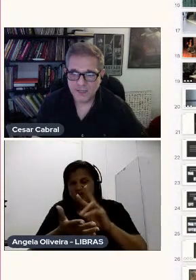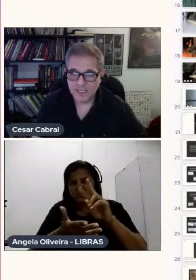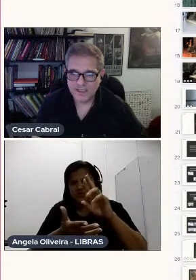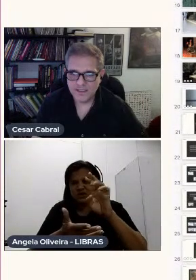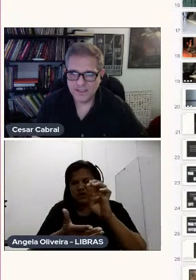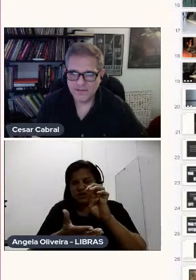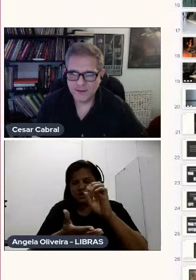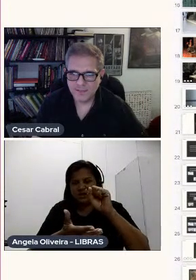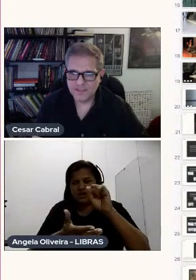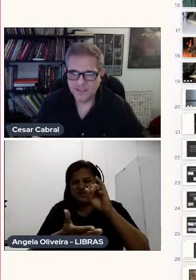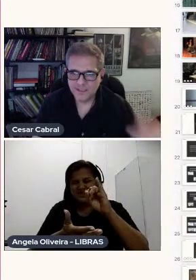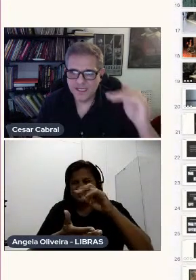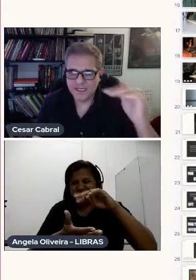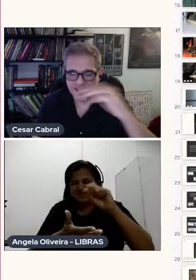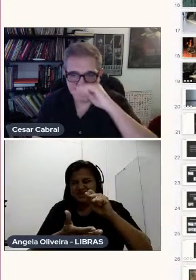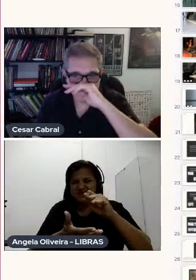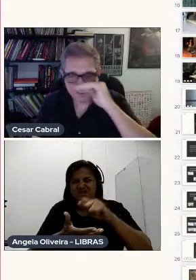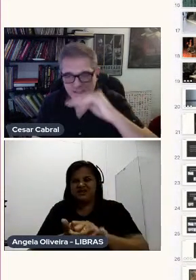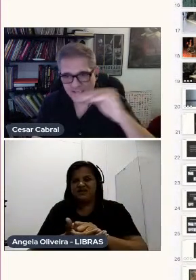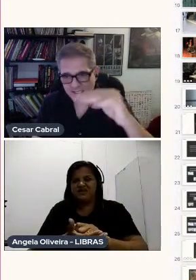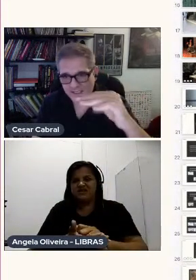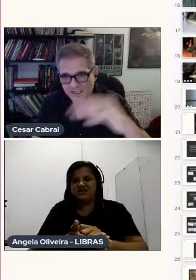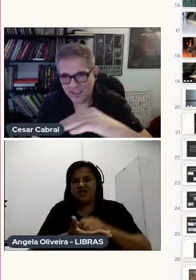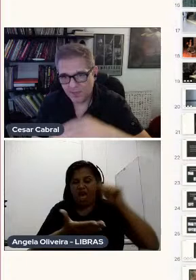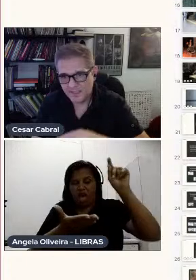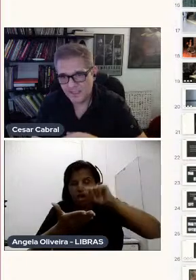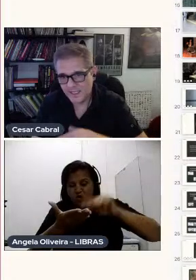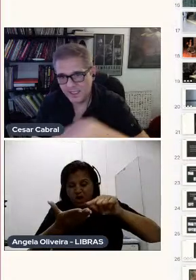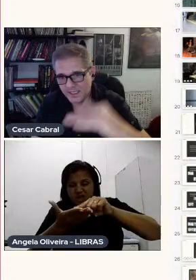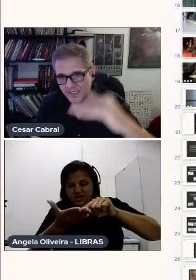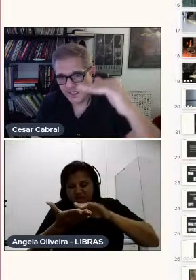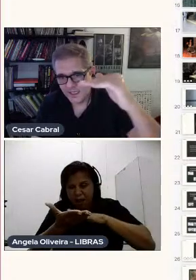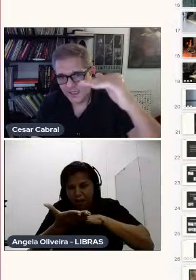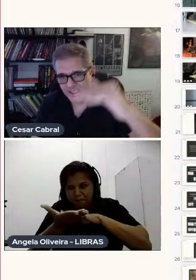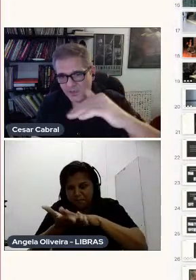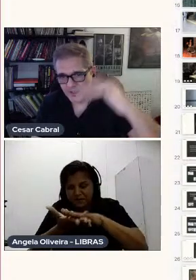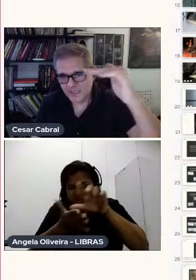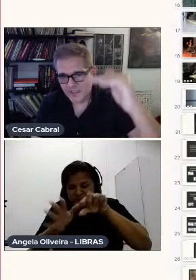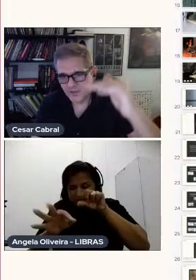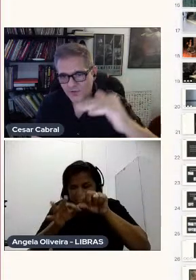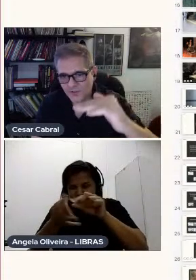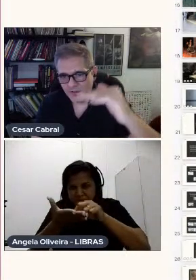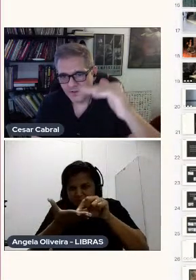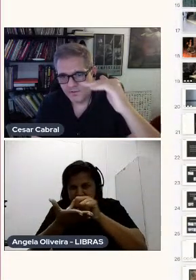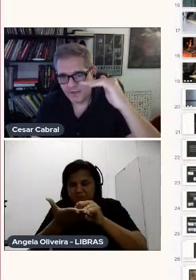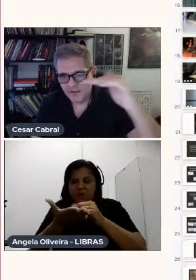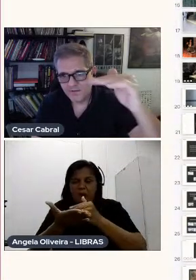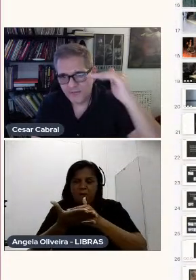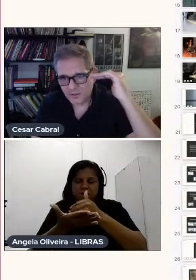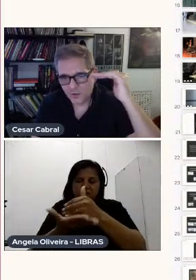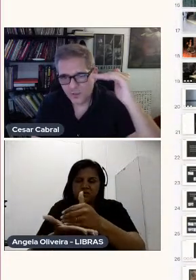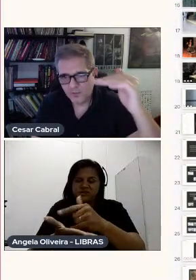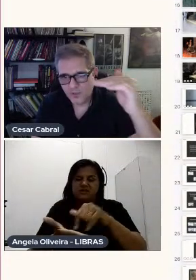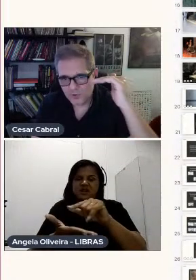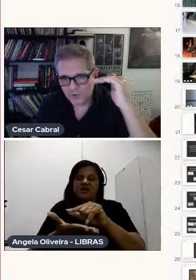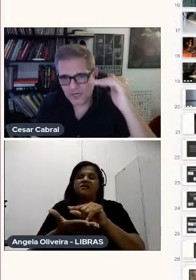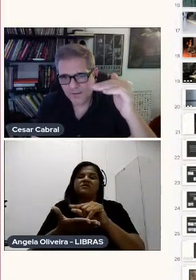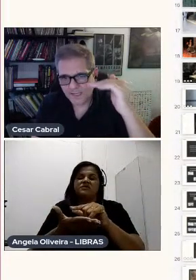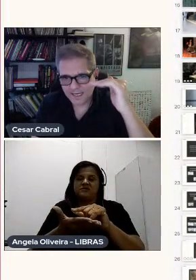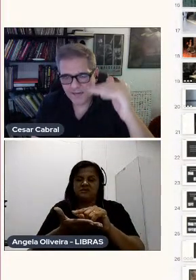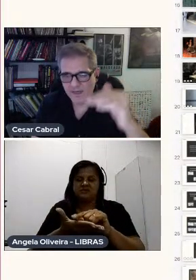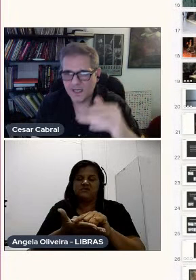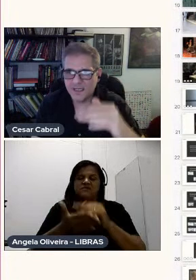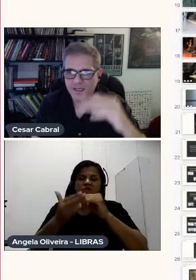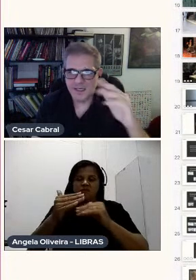é um laser Que vai passando E catalisando Essa resina Que é uma resina líquida Esse processo Vai sobrepondo